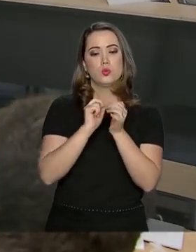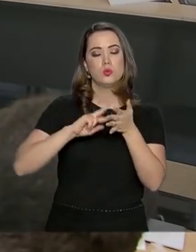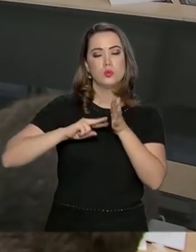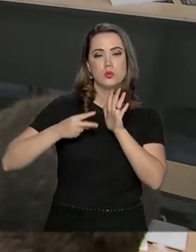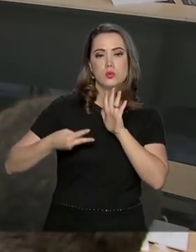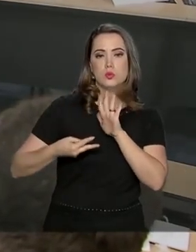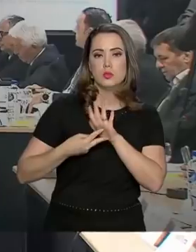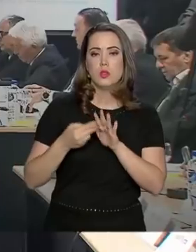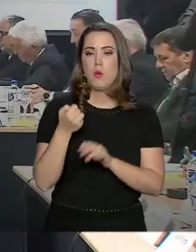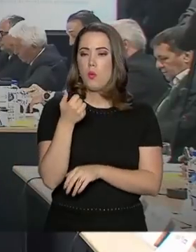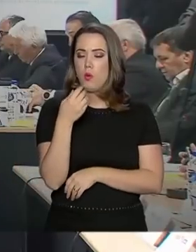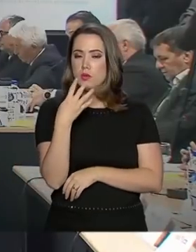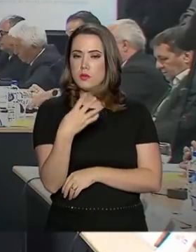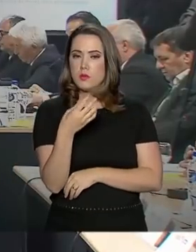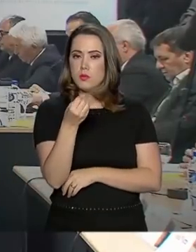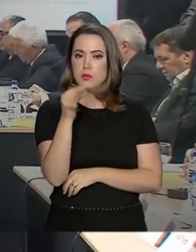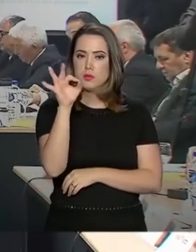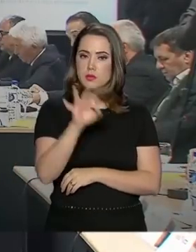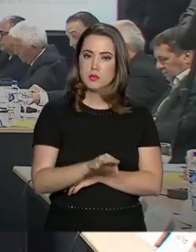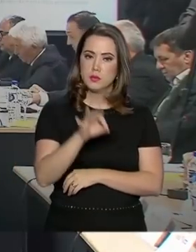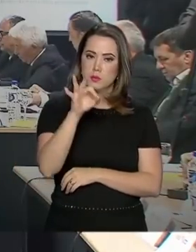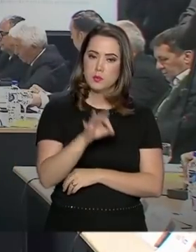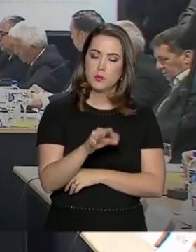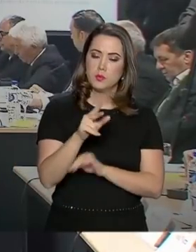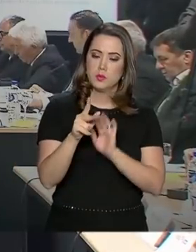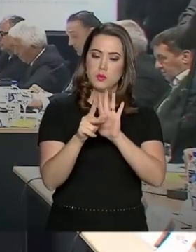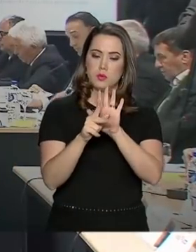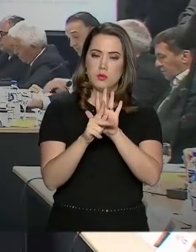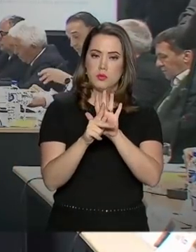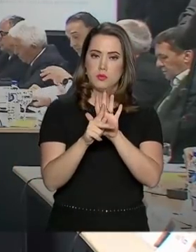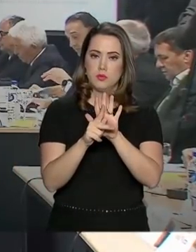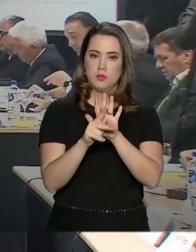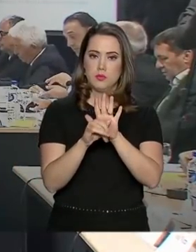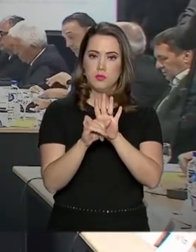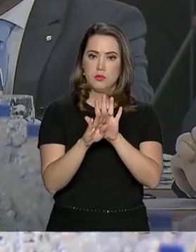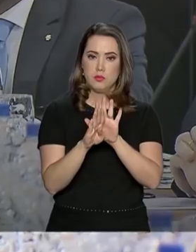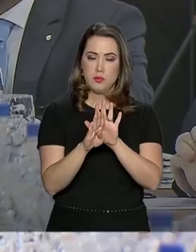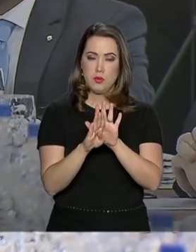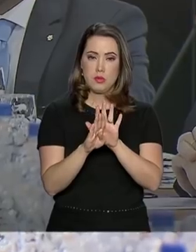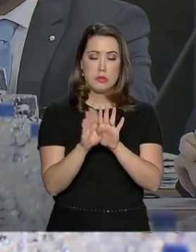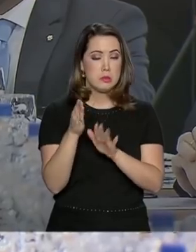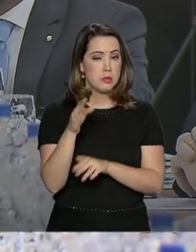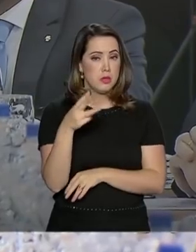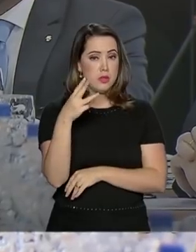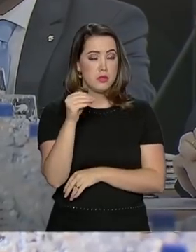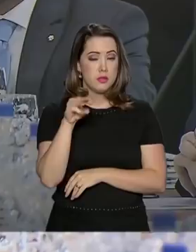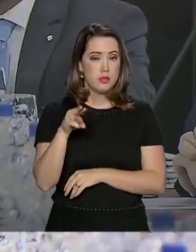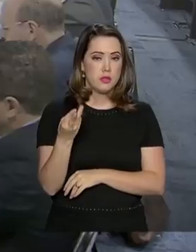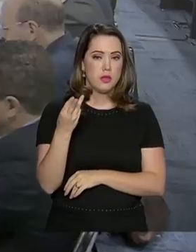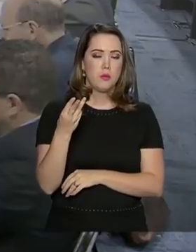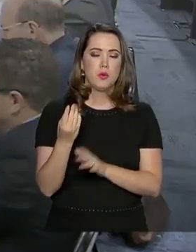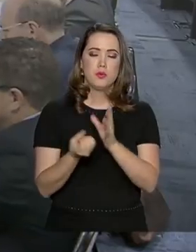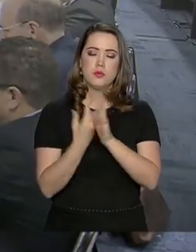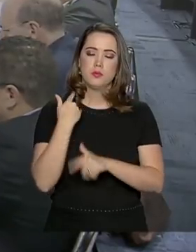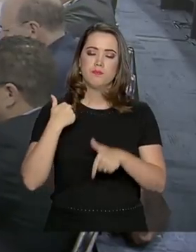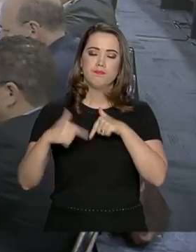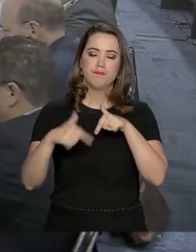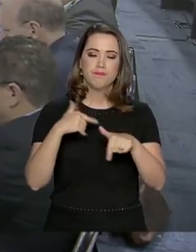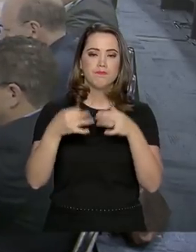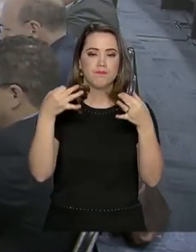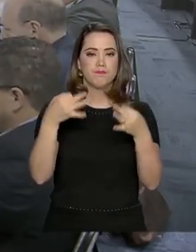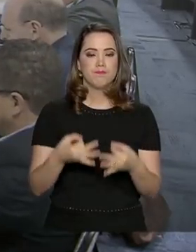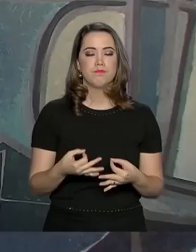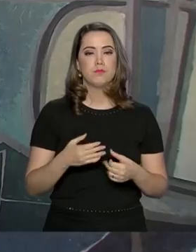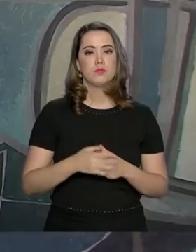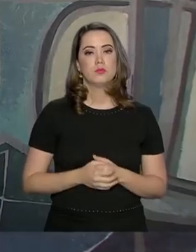representam quase 40% do produto interno bruto da indústria e cerca de 30 milhões de empregos diretos